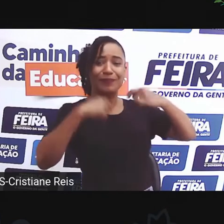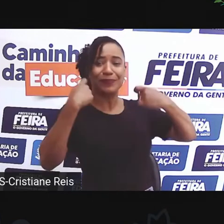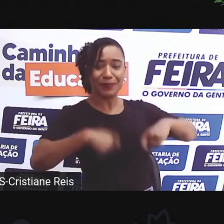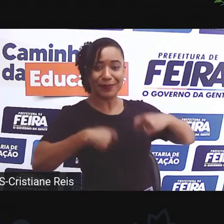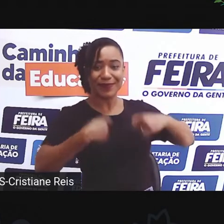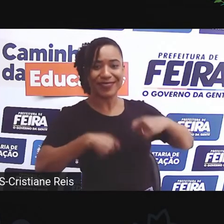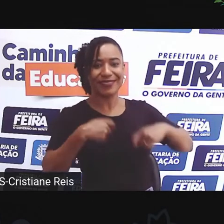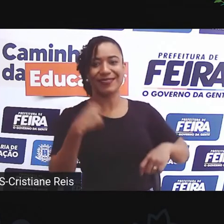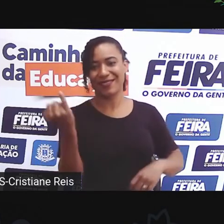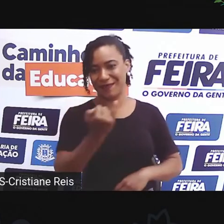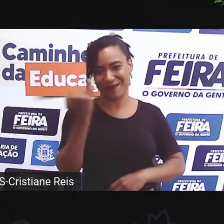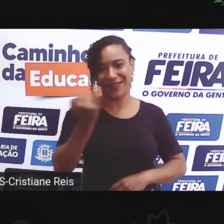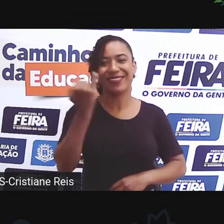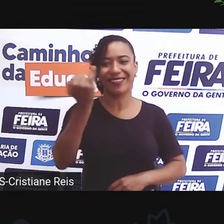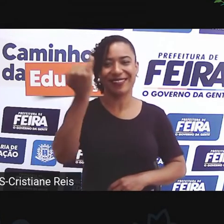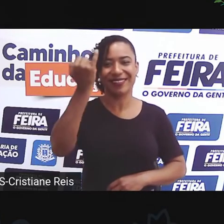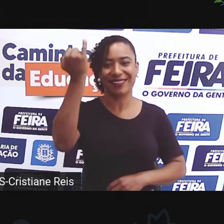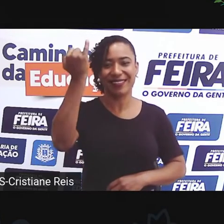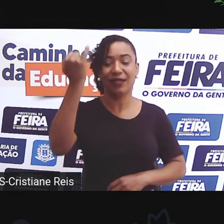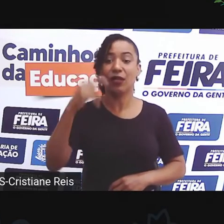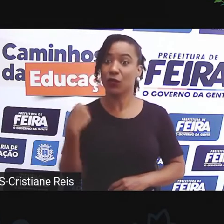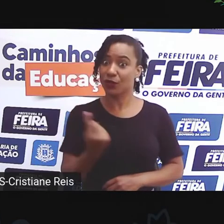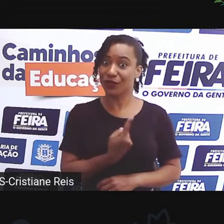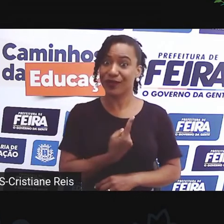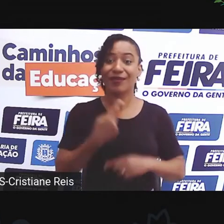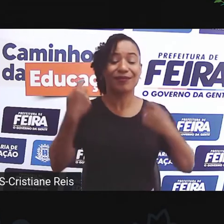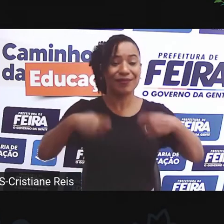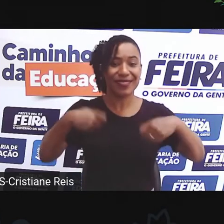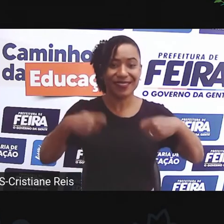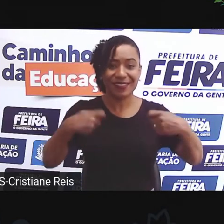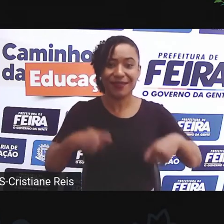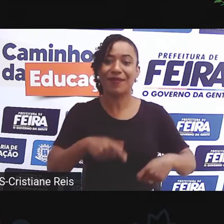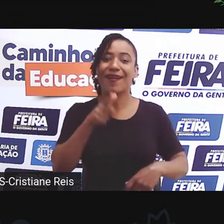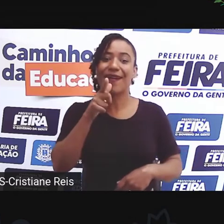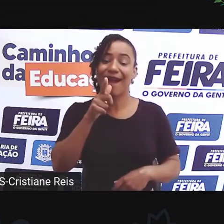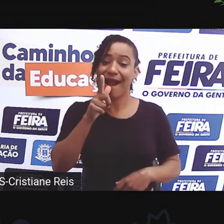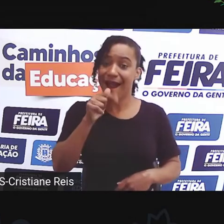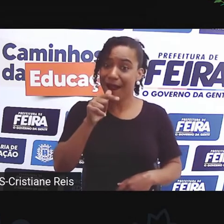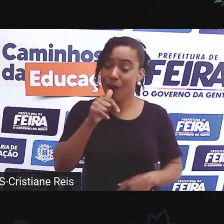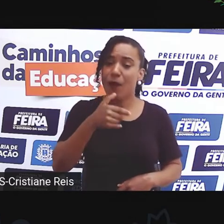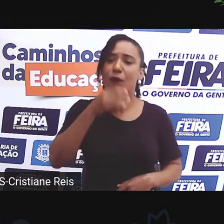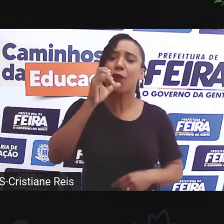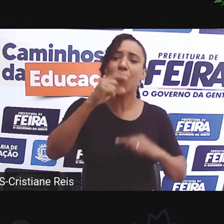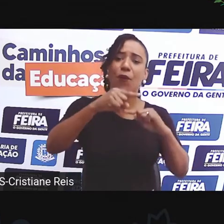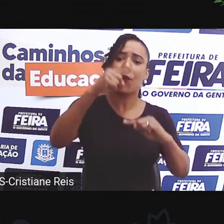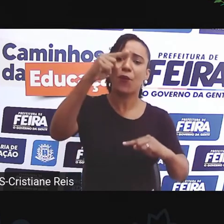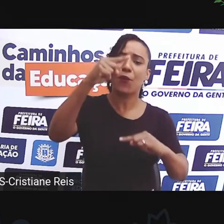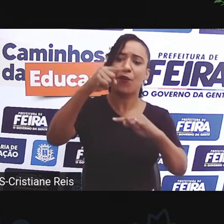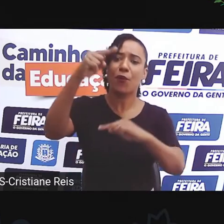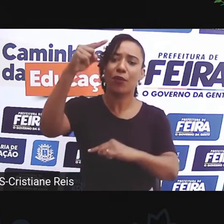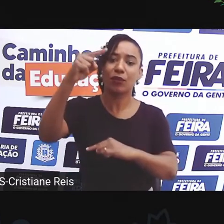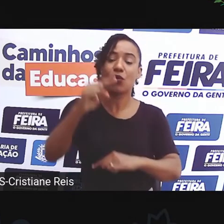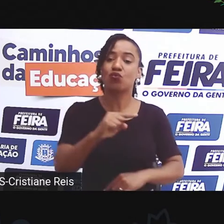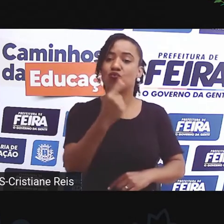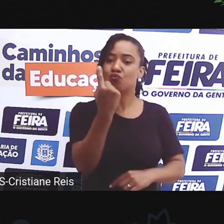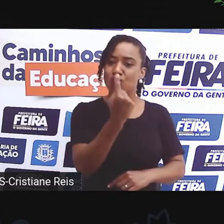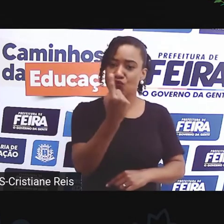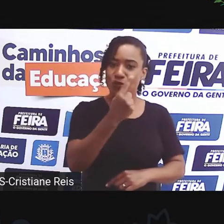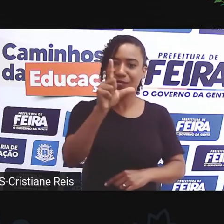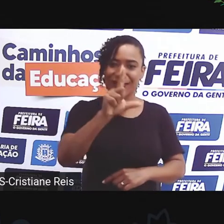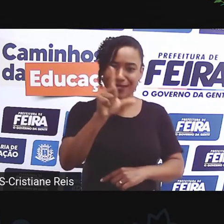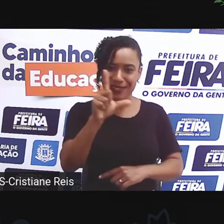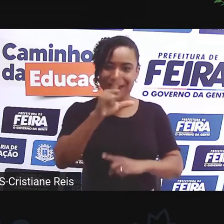quanto a gente precisa beber? As crianças precisam beber um litro e meio de água por dia, que